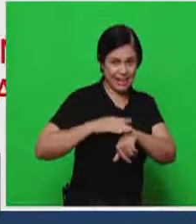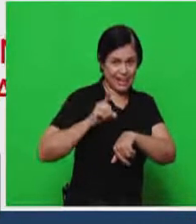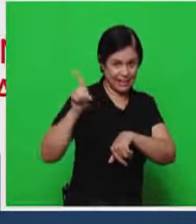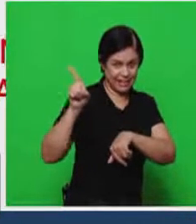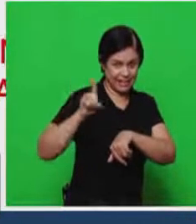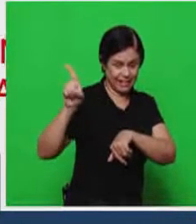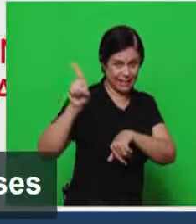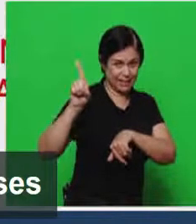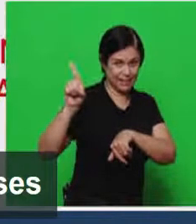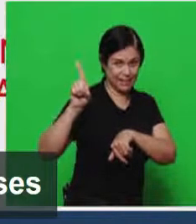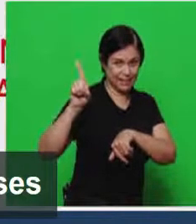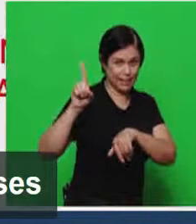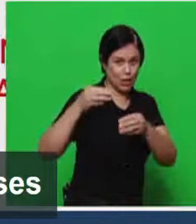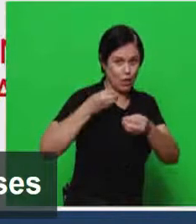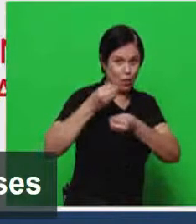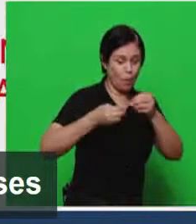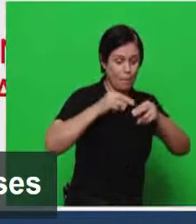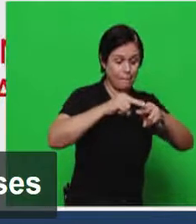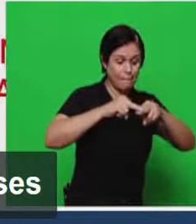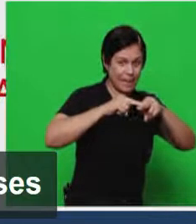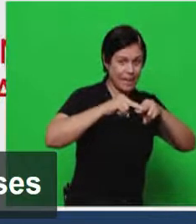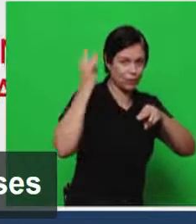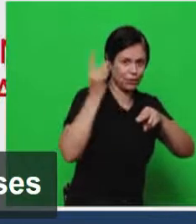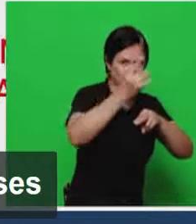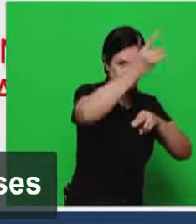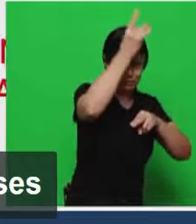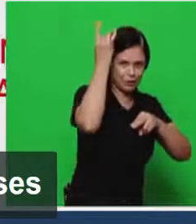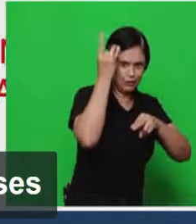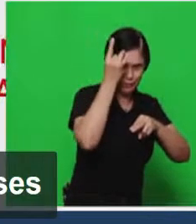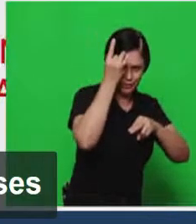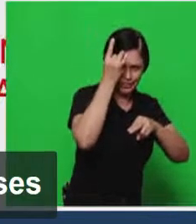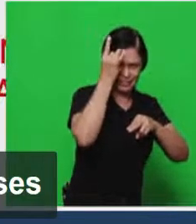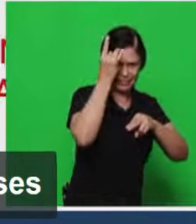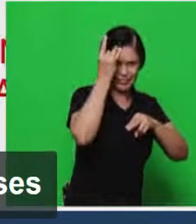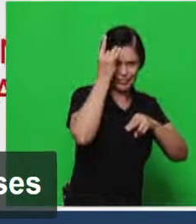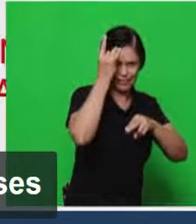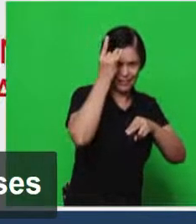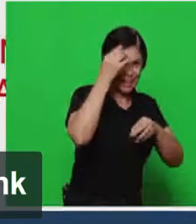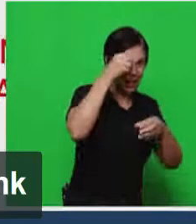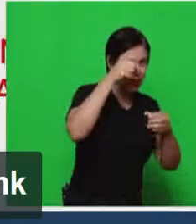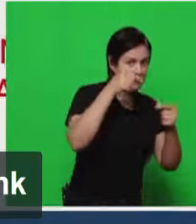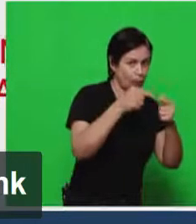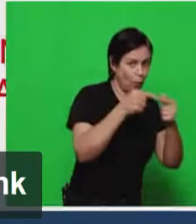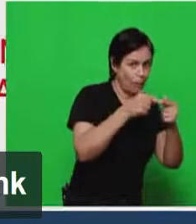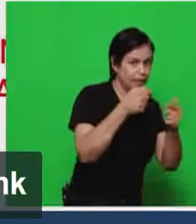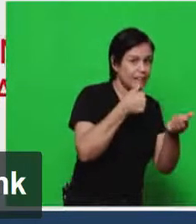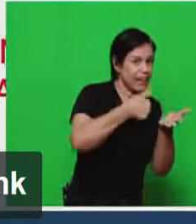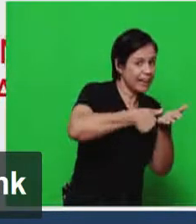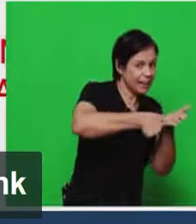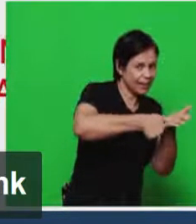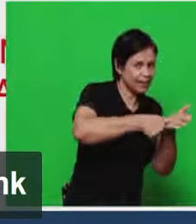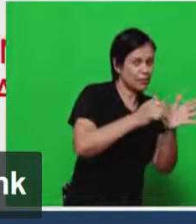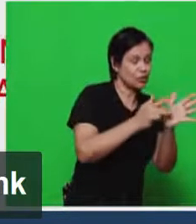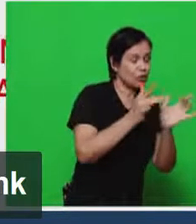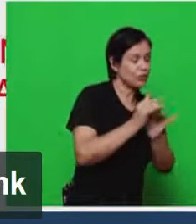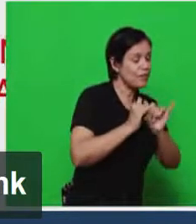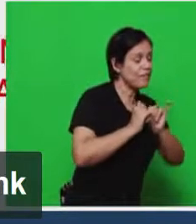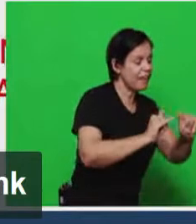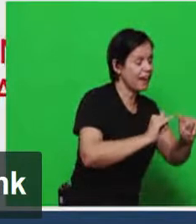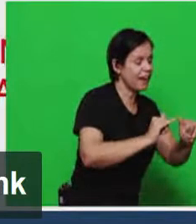através do o espírito santo já é na carta e ele se dirige diretamente à igreja